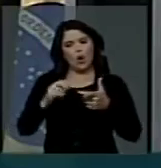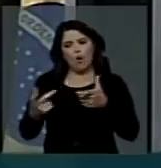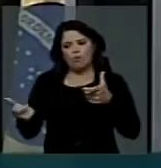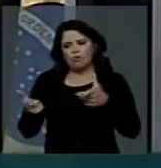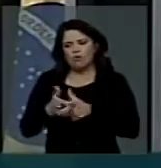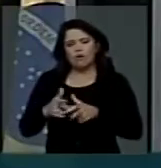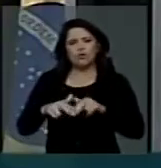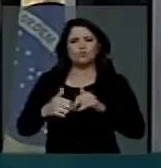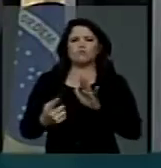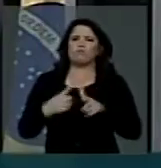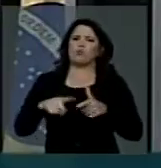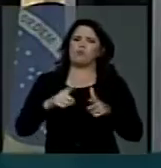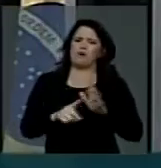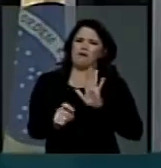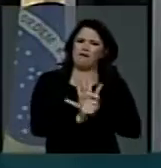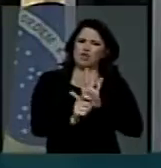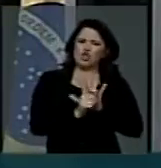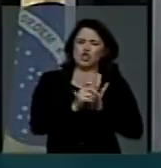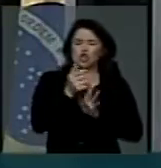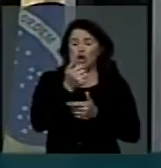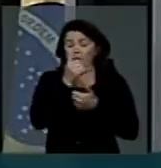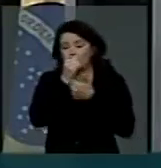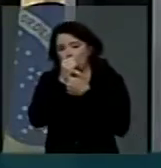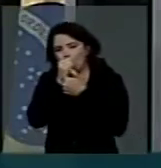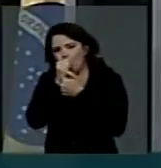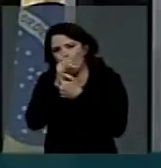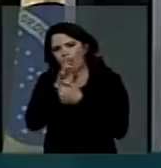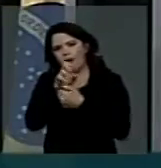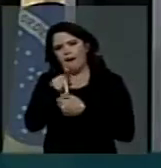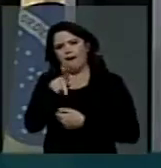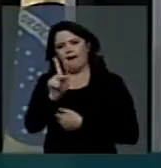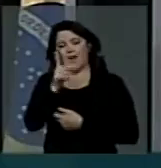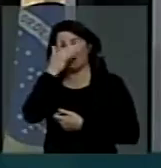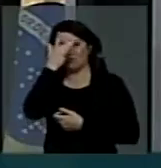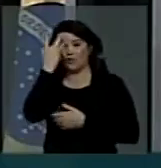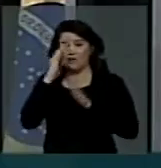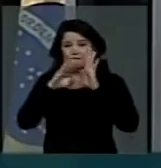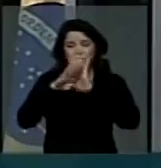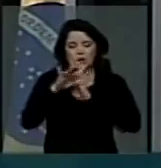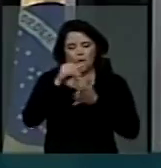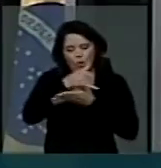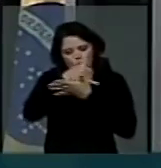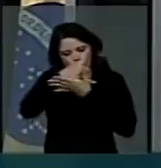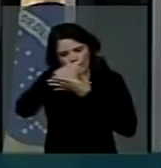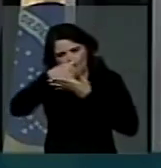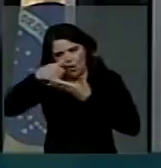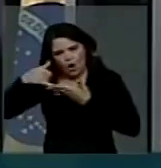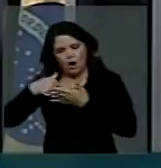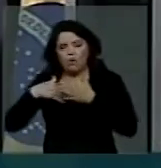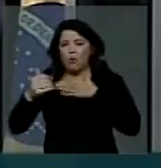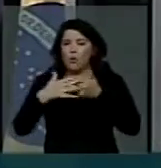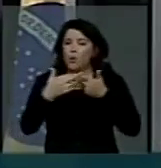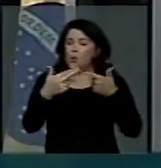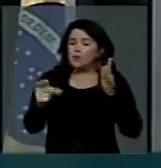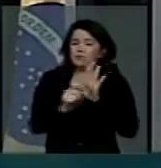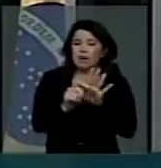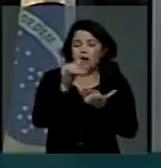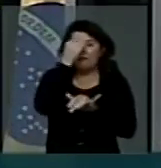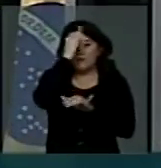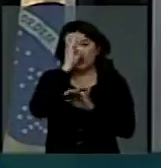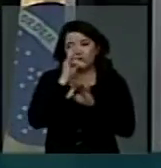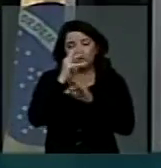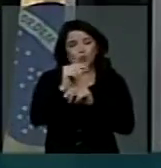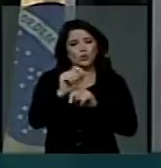comunidades, está presente. E o dependente químico, no crack, na cocaína, de tantos produtos ilícitos, muitas